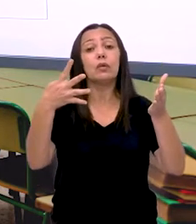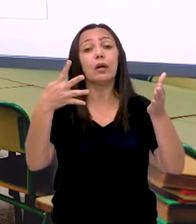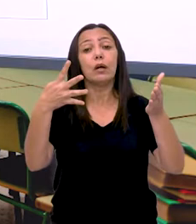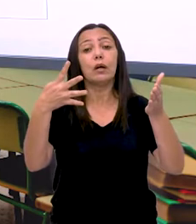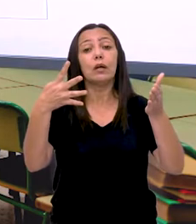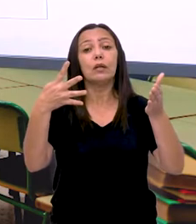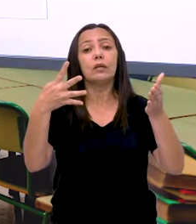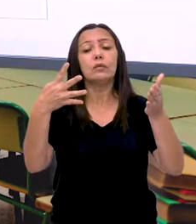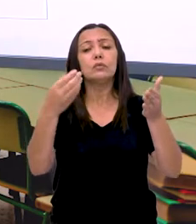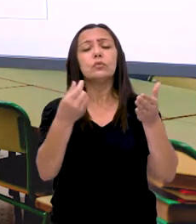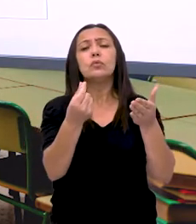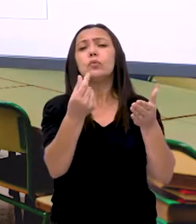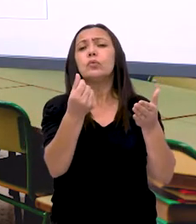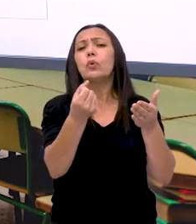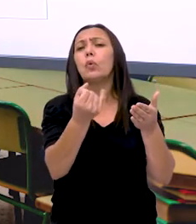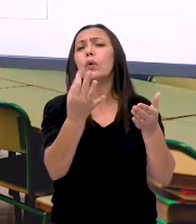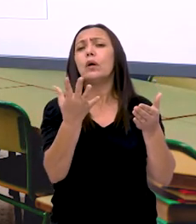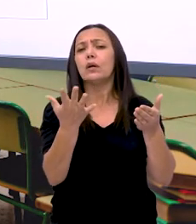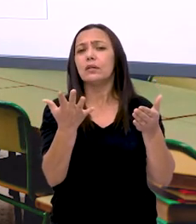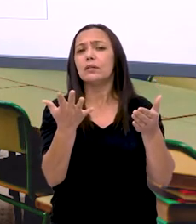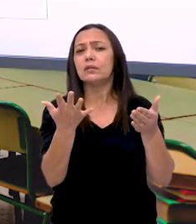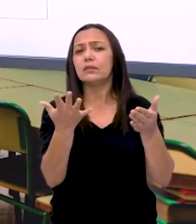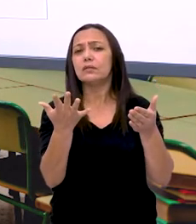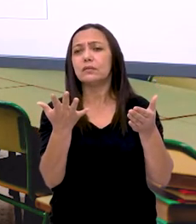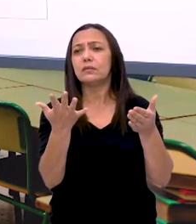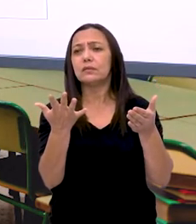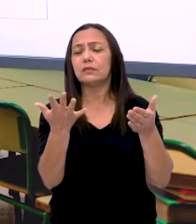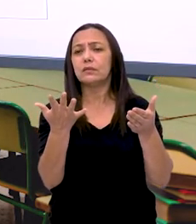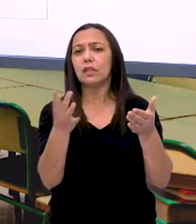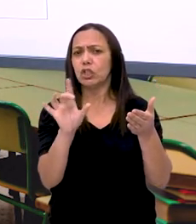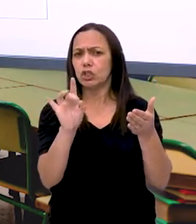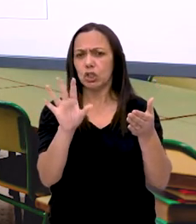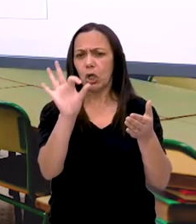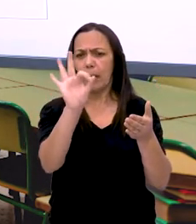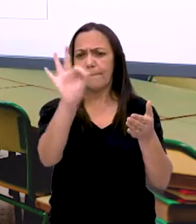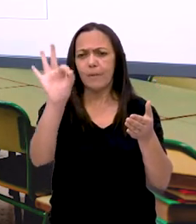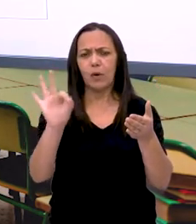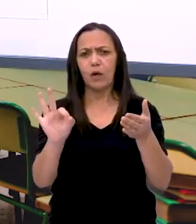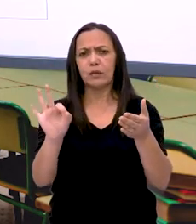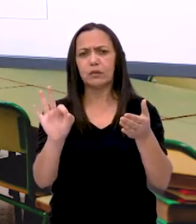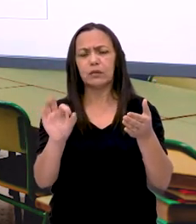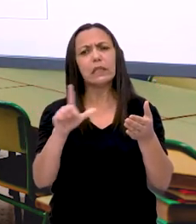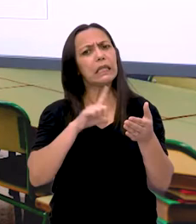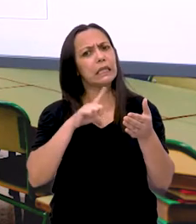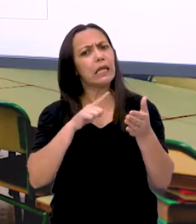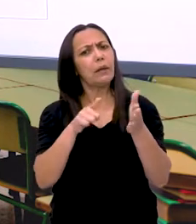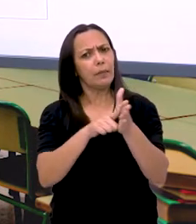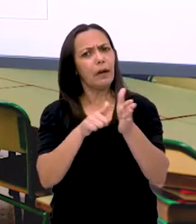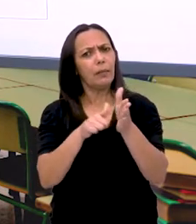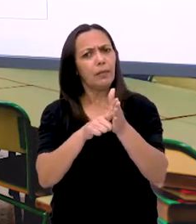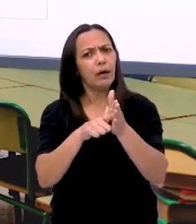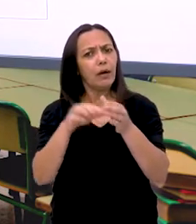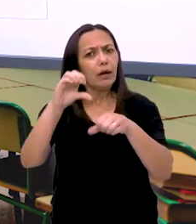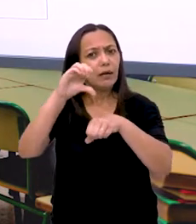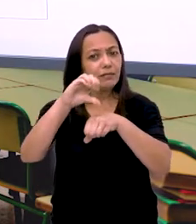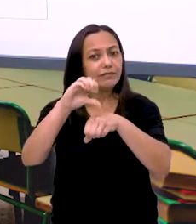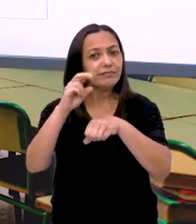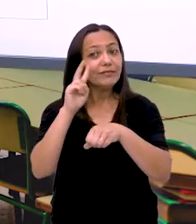quatro. Quanto irá sobrar? Será que eu vou colocar aqui agora só moedas? Ou terei cédulas também?